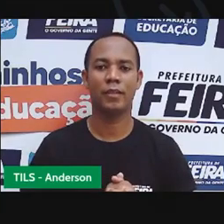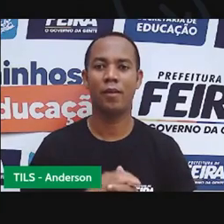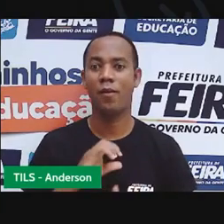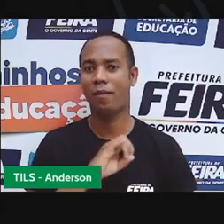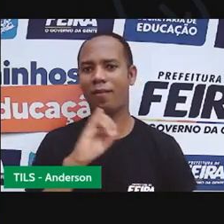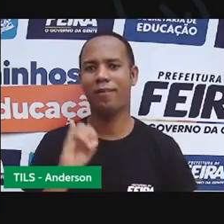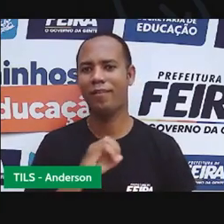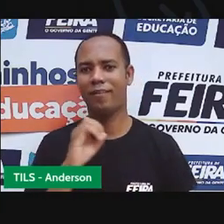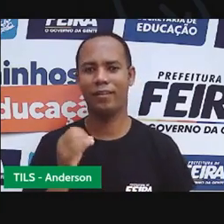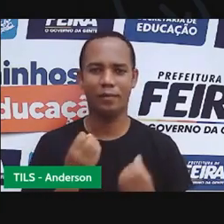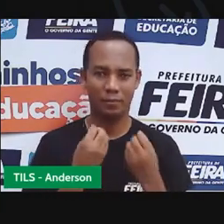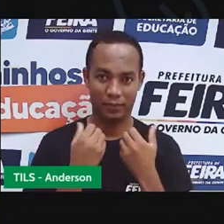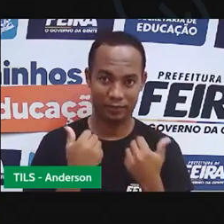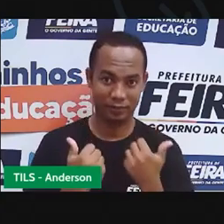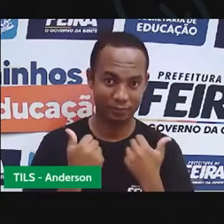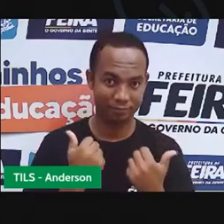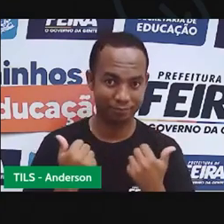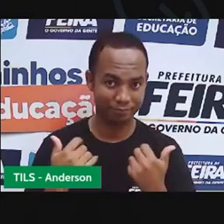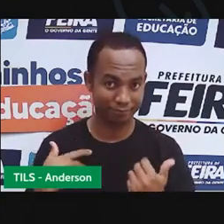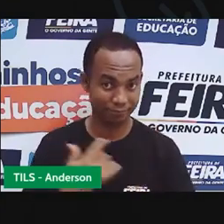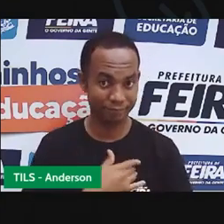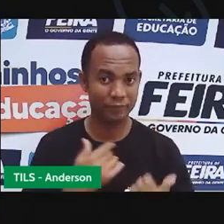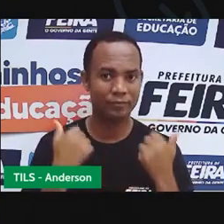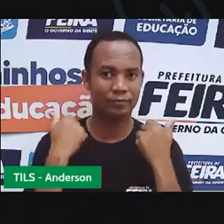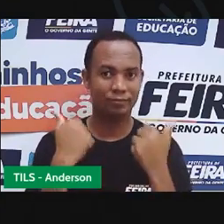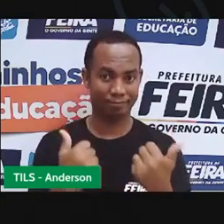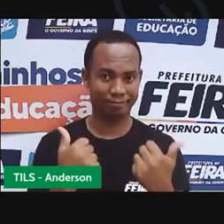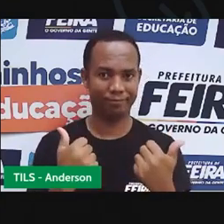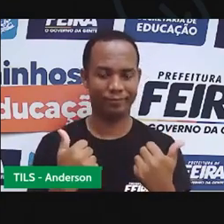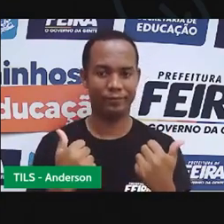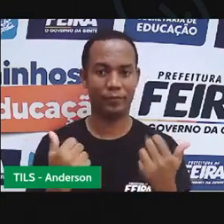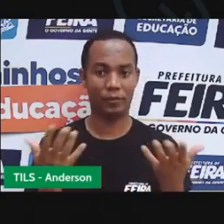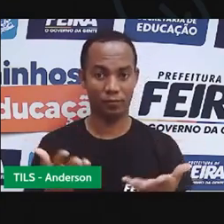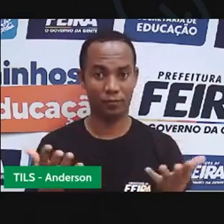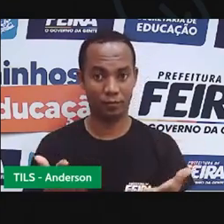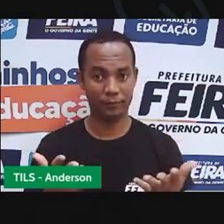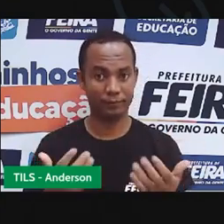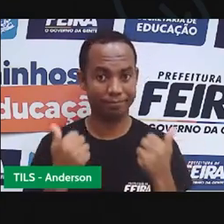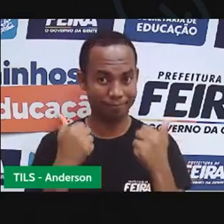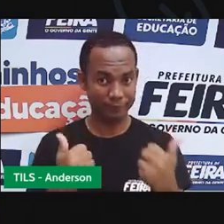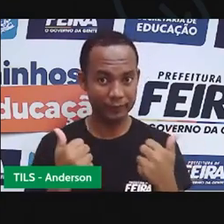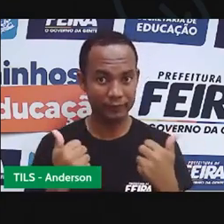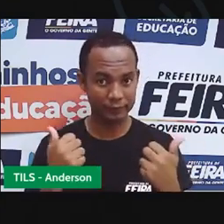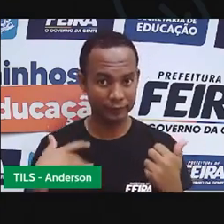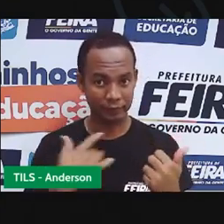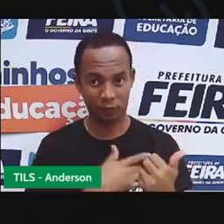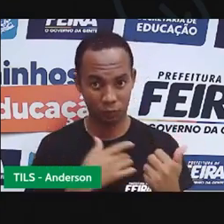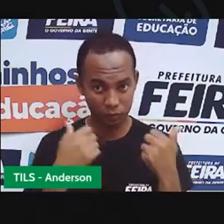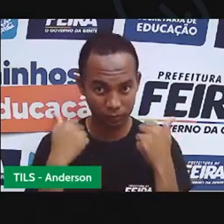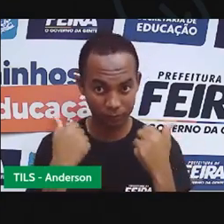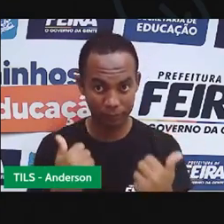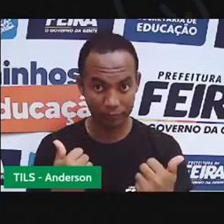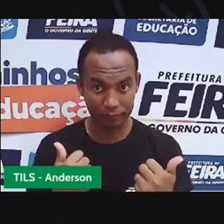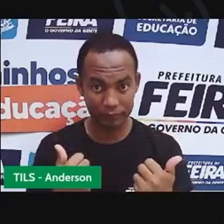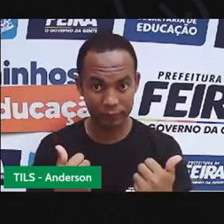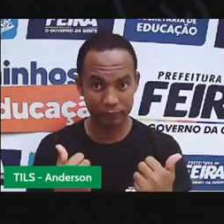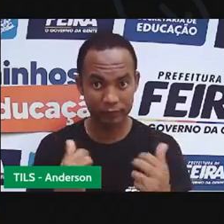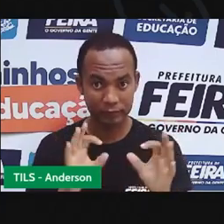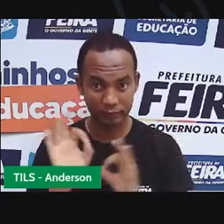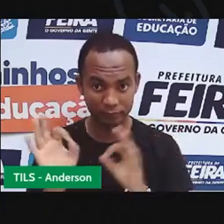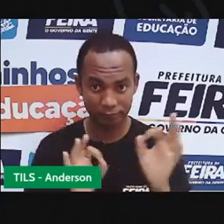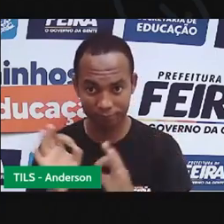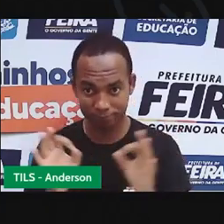Olá, segundo ano, tudo bem com vocês? Como é que vocês estão? Garrafinha de água aí do lado, para ficar